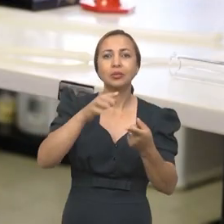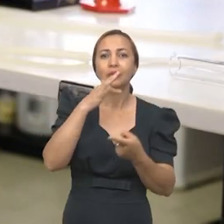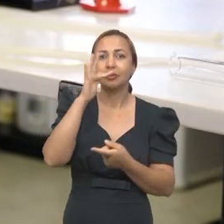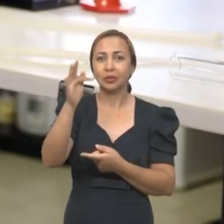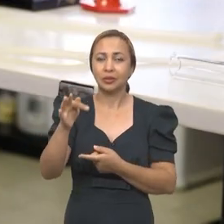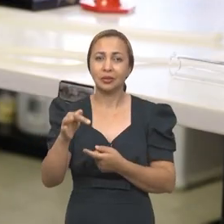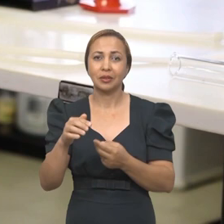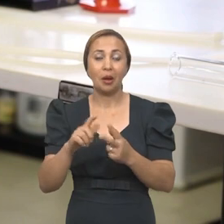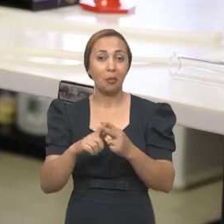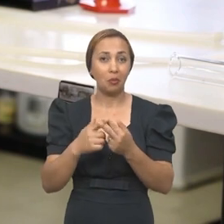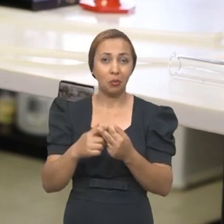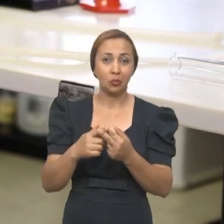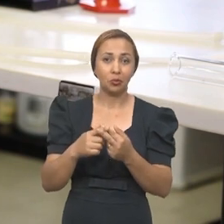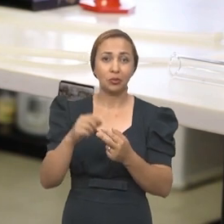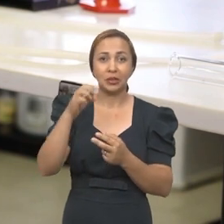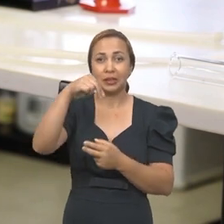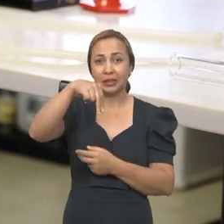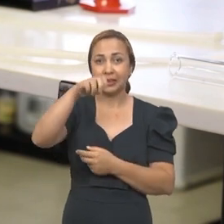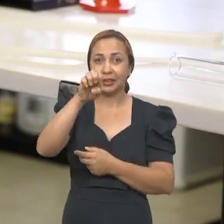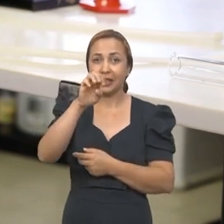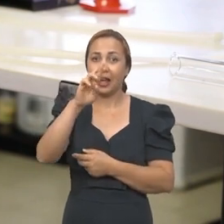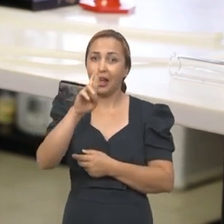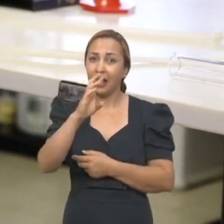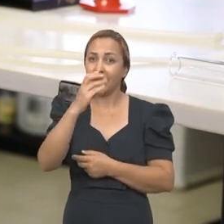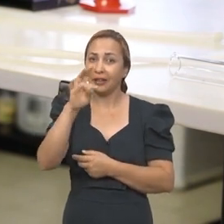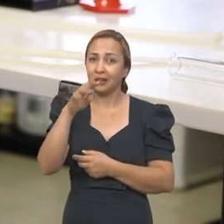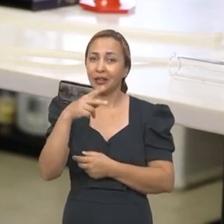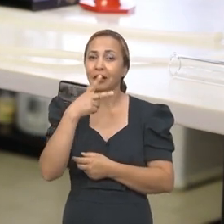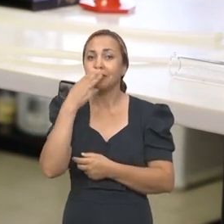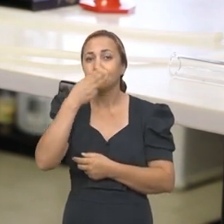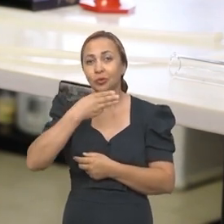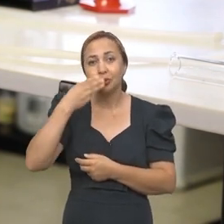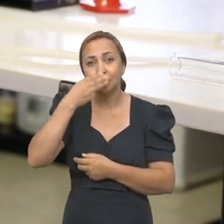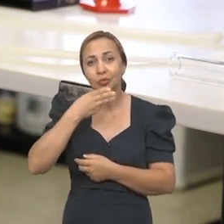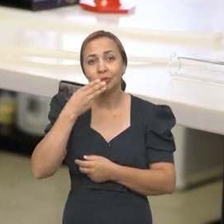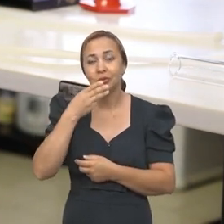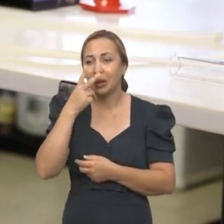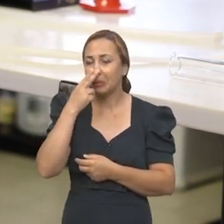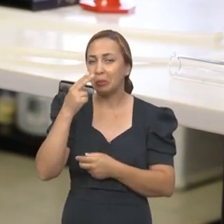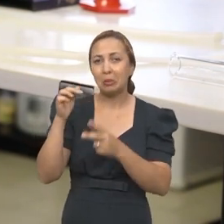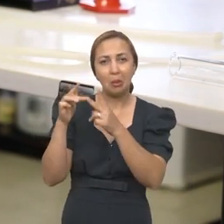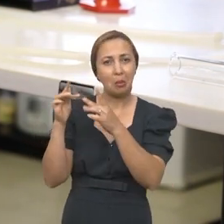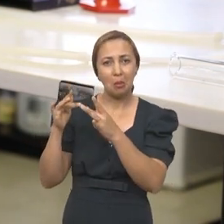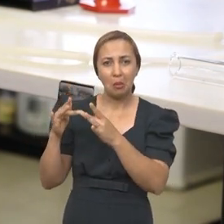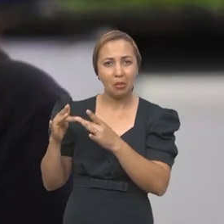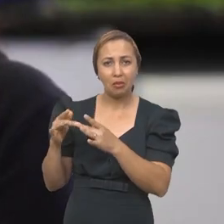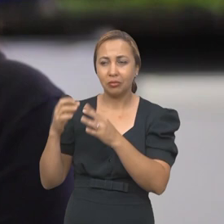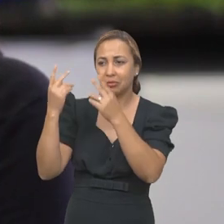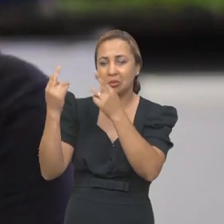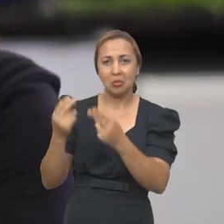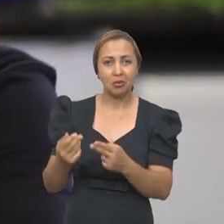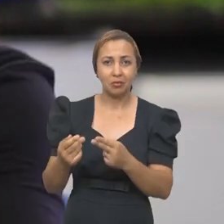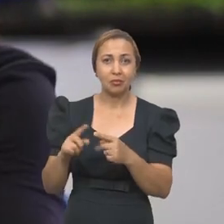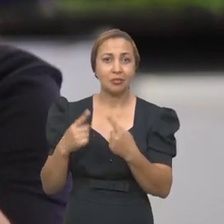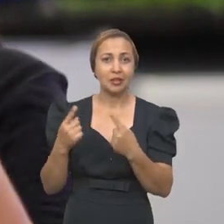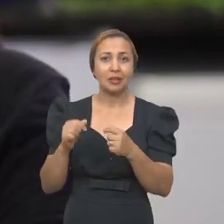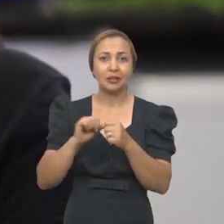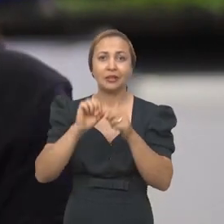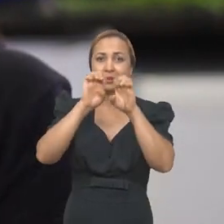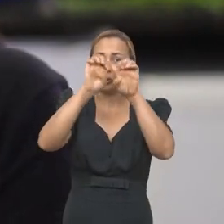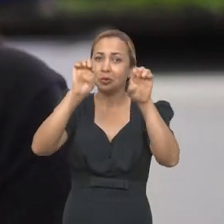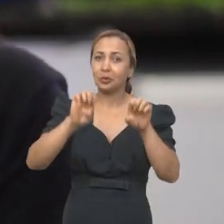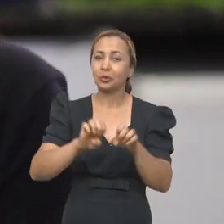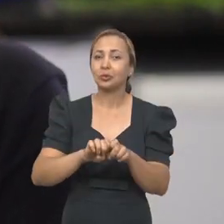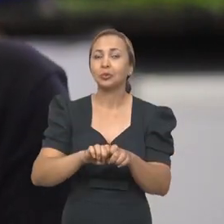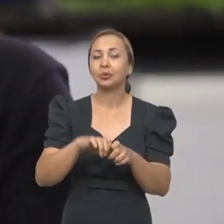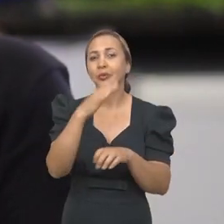que é a produção de néctar, mesma substância açucarada, semelhante ao néctar floral, mas é produzido por outras